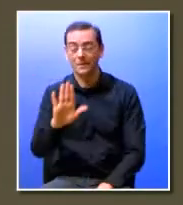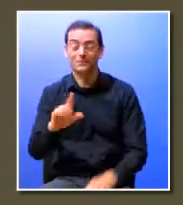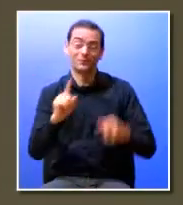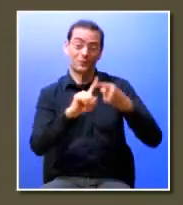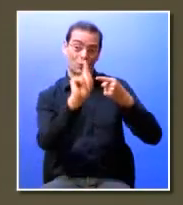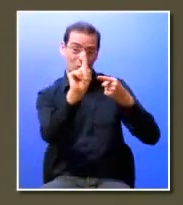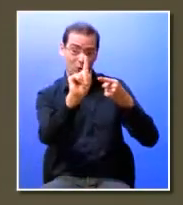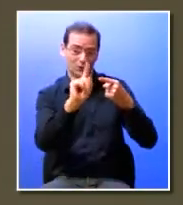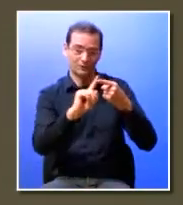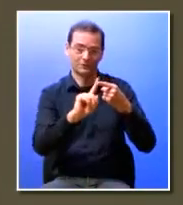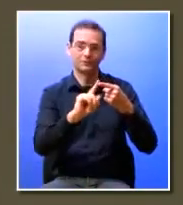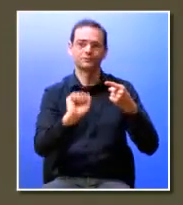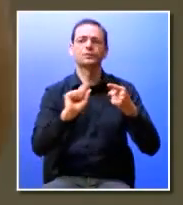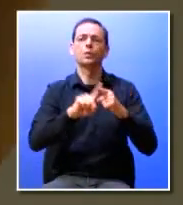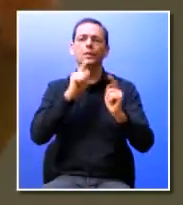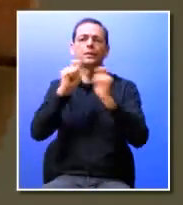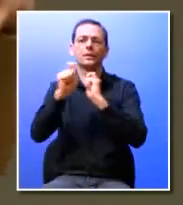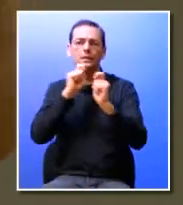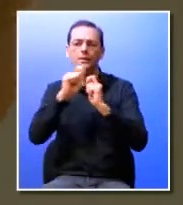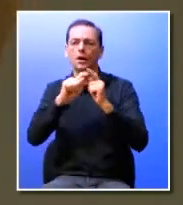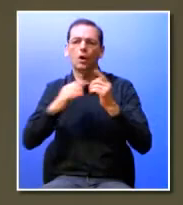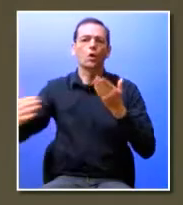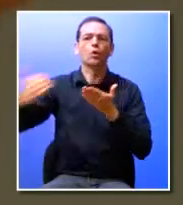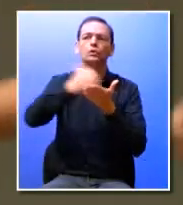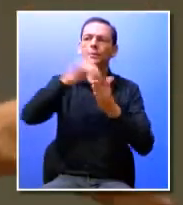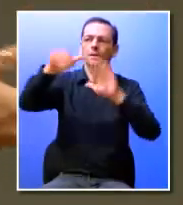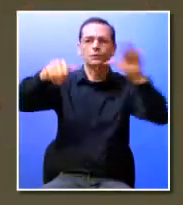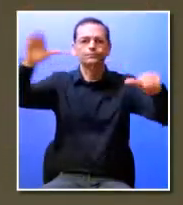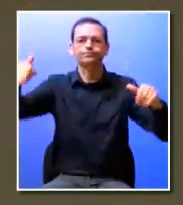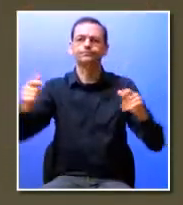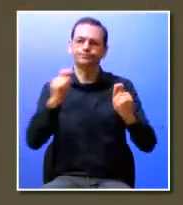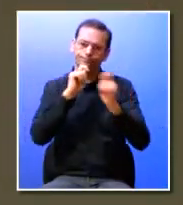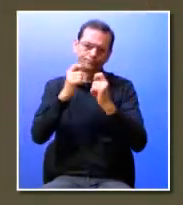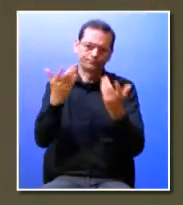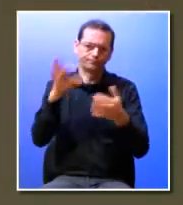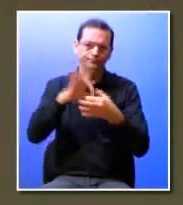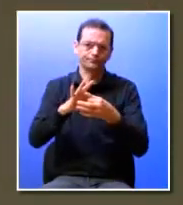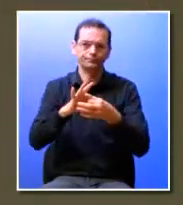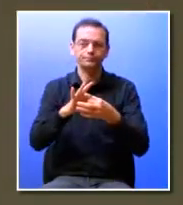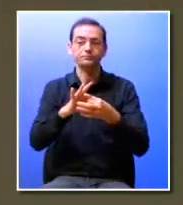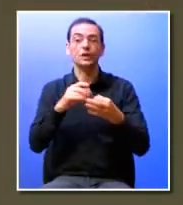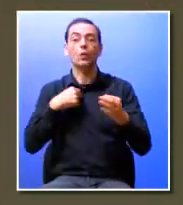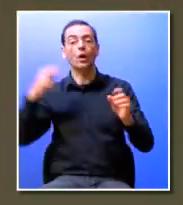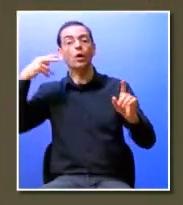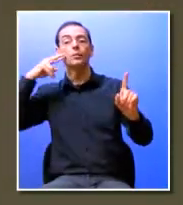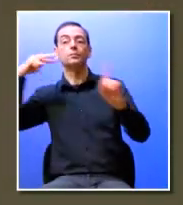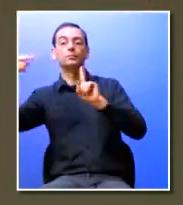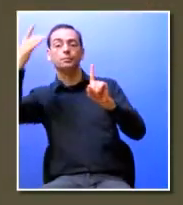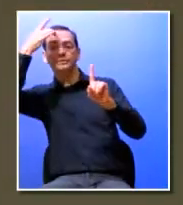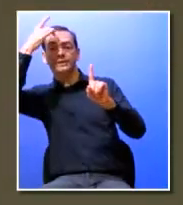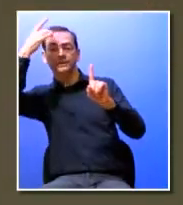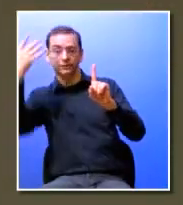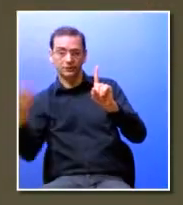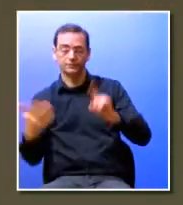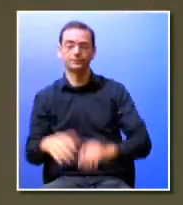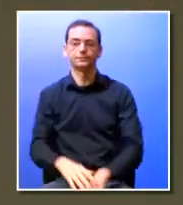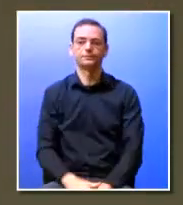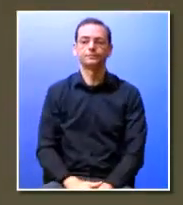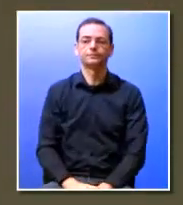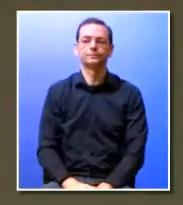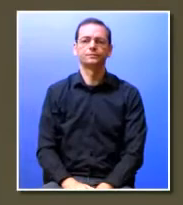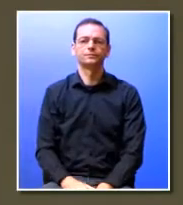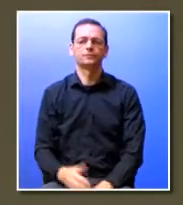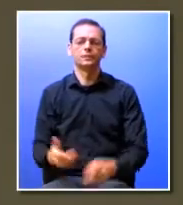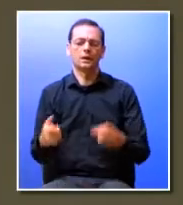ponto que é o ponto das entrevistas ou do recrutamento e como é que o recrutamento vê se calhar estas formações e este desenvolvimento de competências do ponto de vista